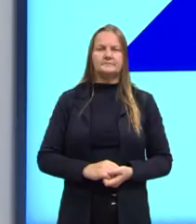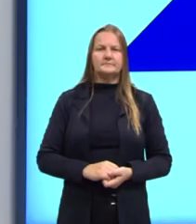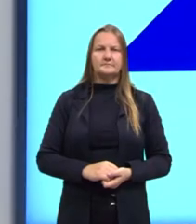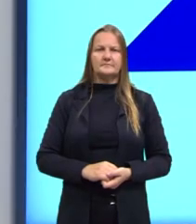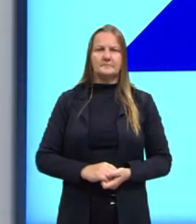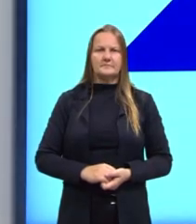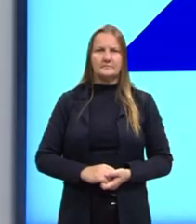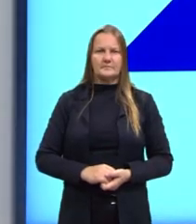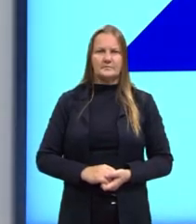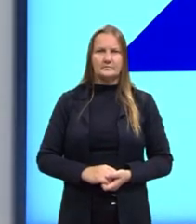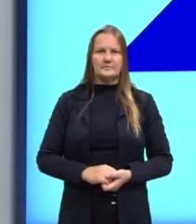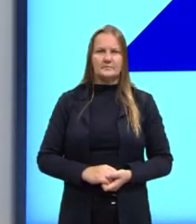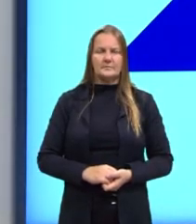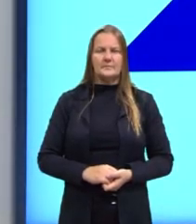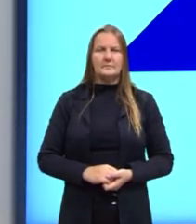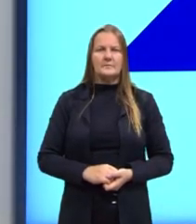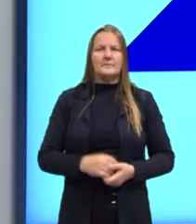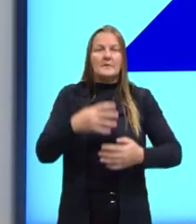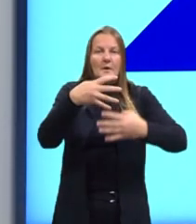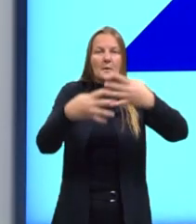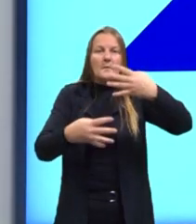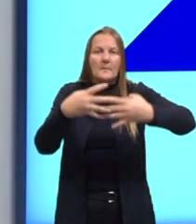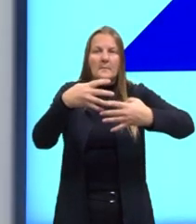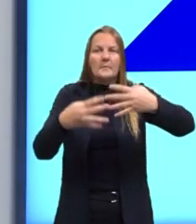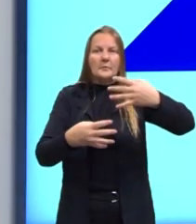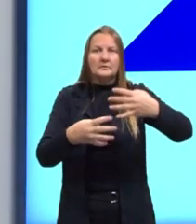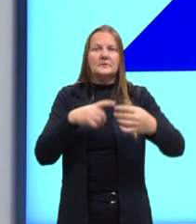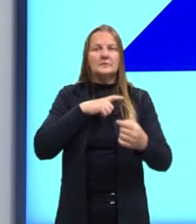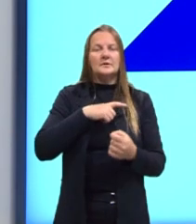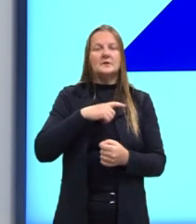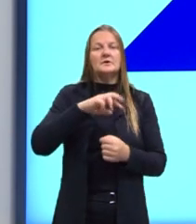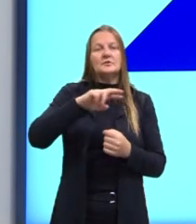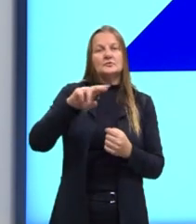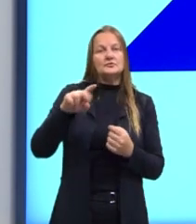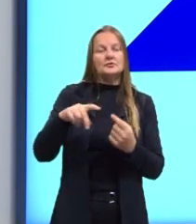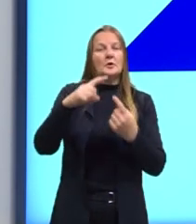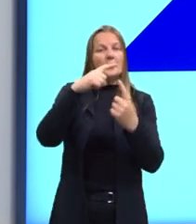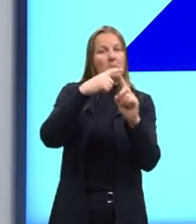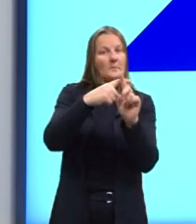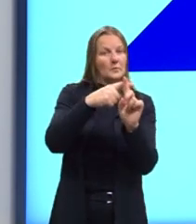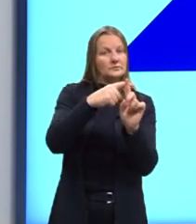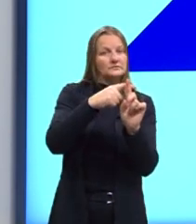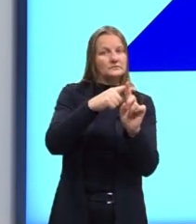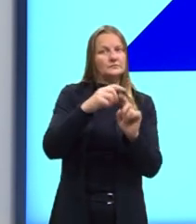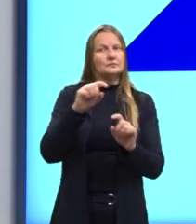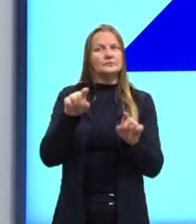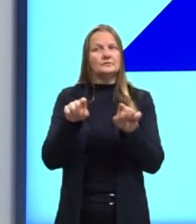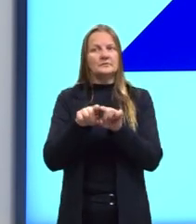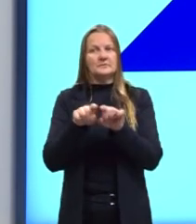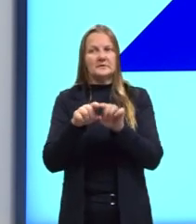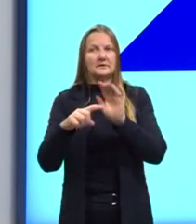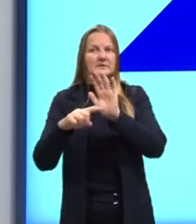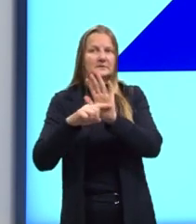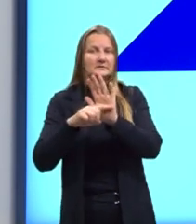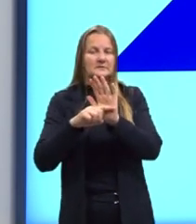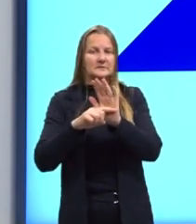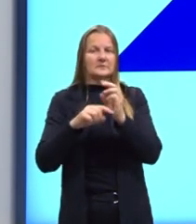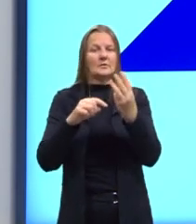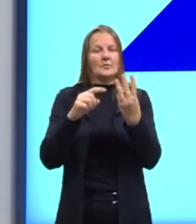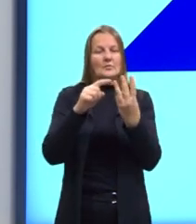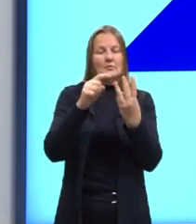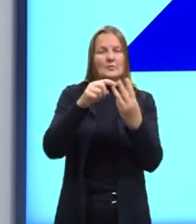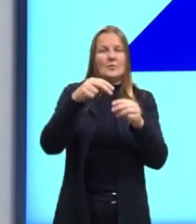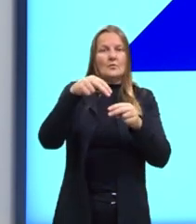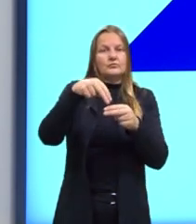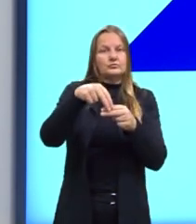Bom, então, as mutações, elas podem ser tanto positivas, como a gente já falou até agora, né? Por